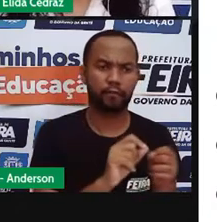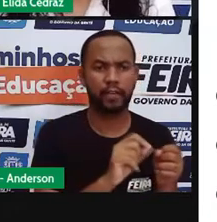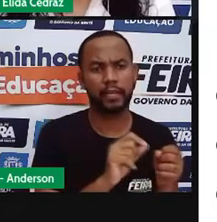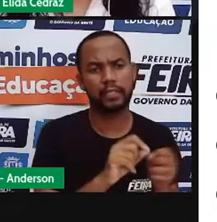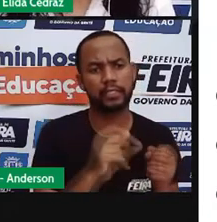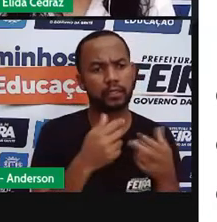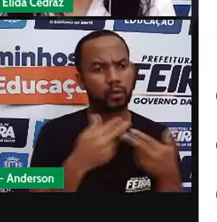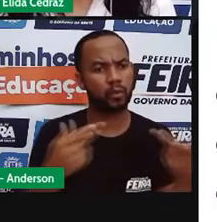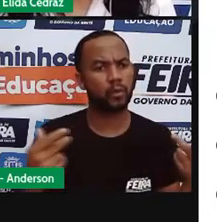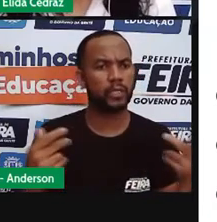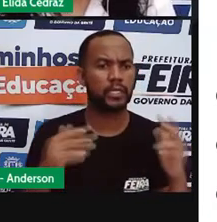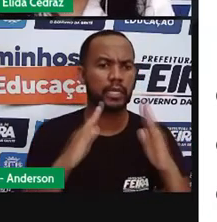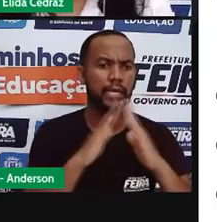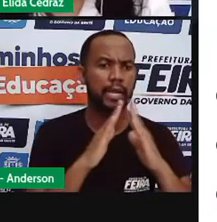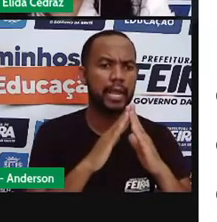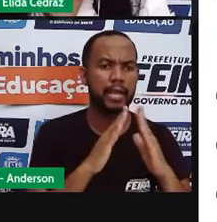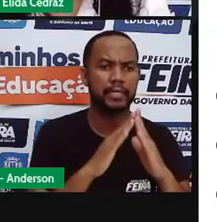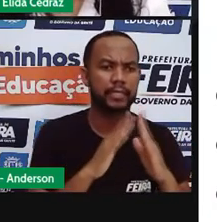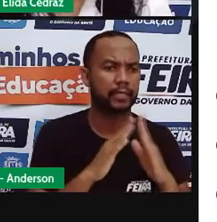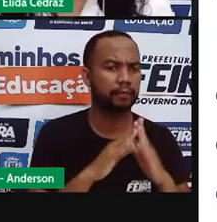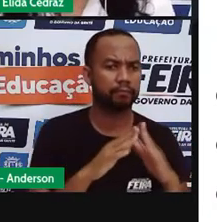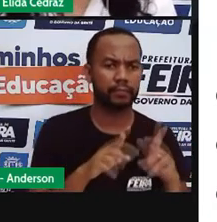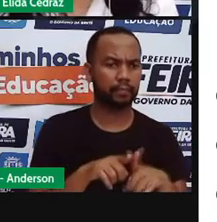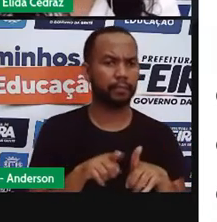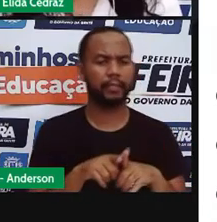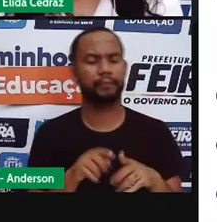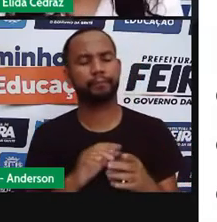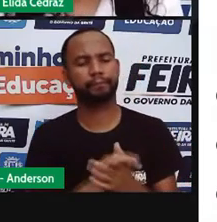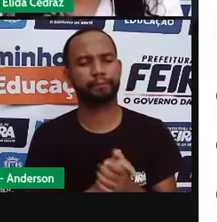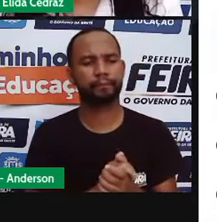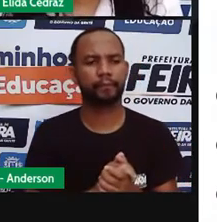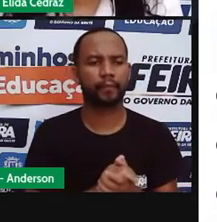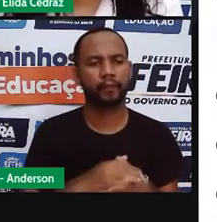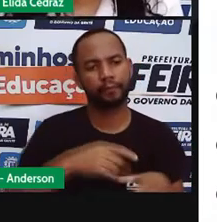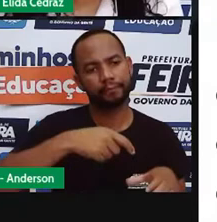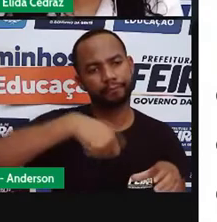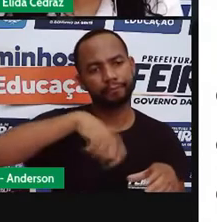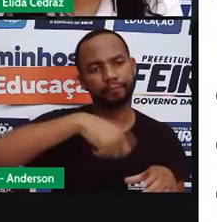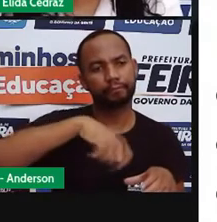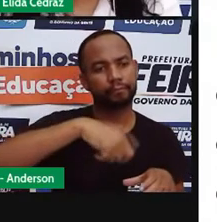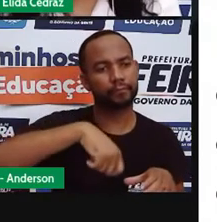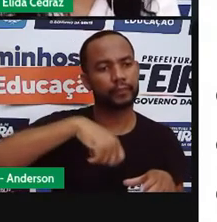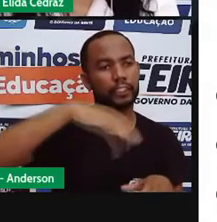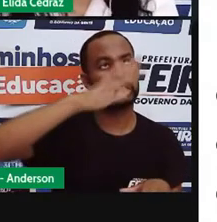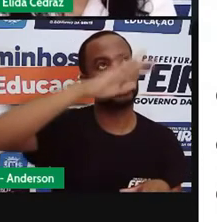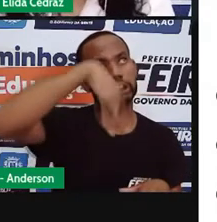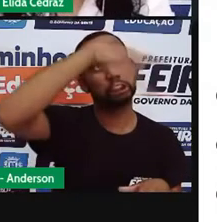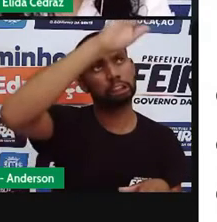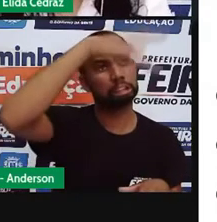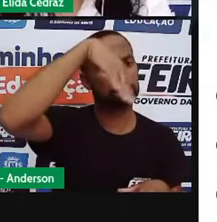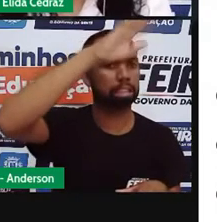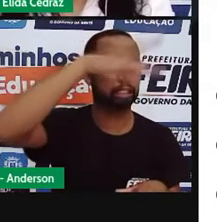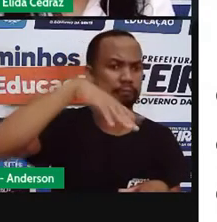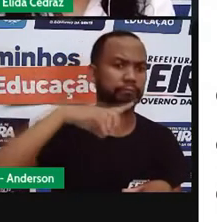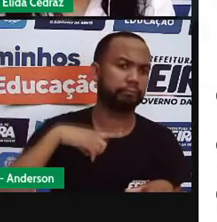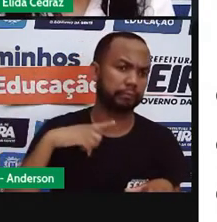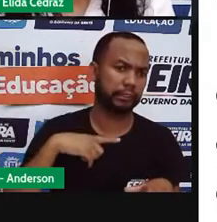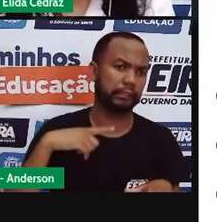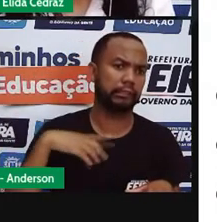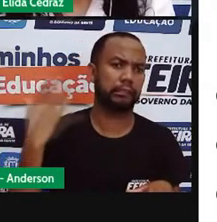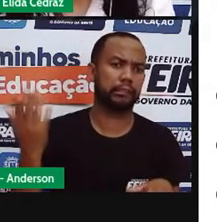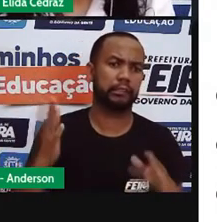produtos, de coisas não comestíveis. Receita de tinta caseira, receita de